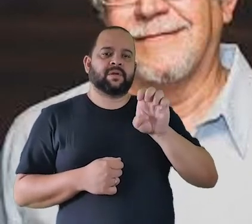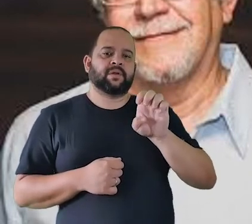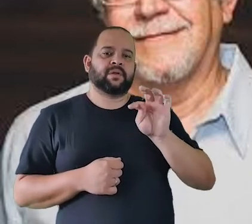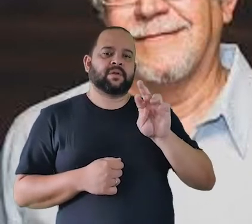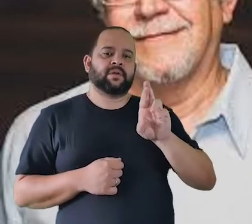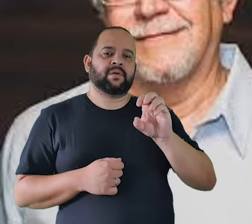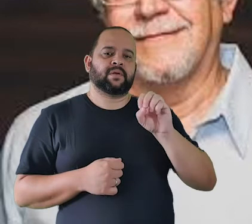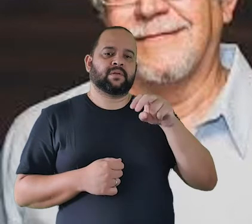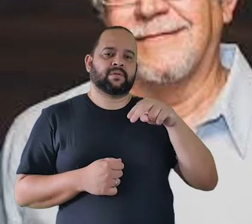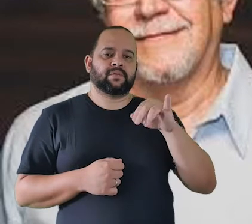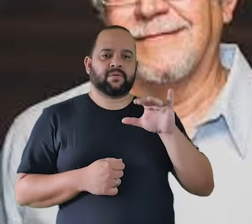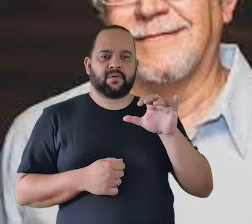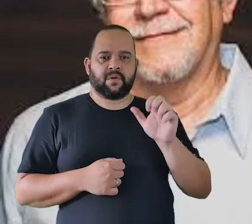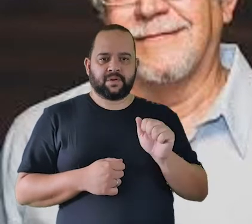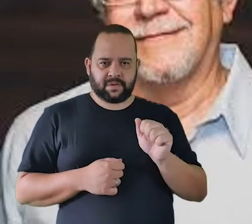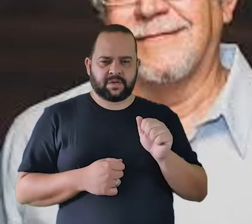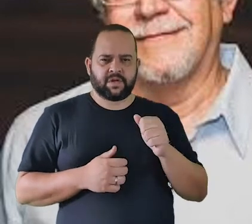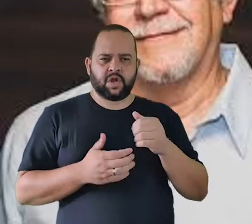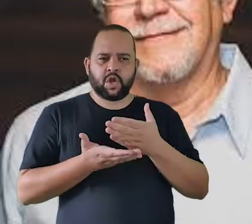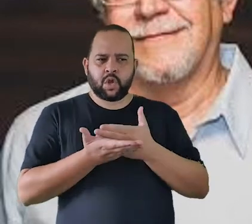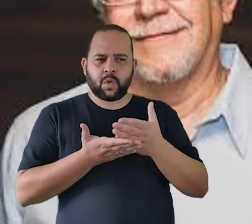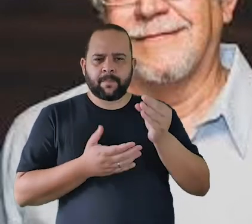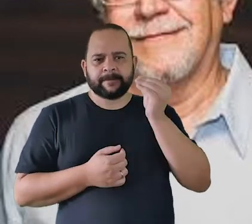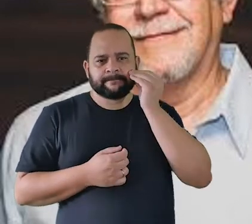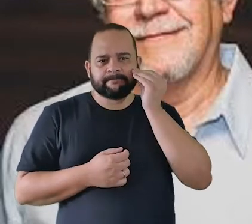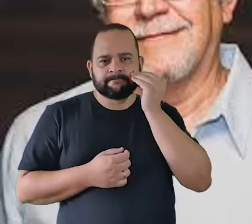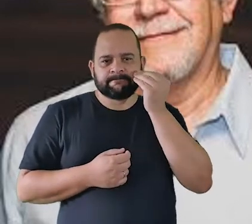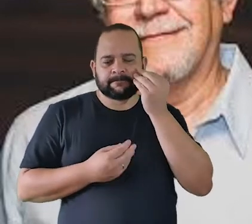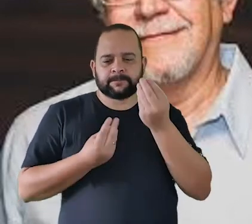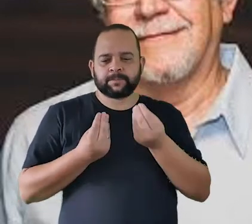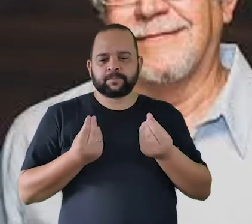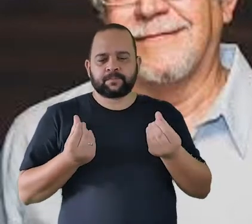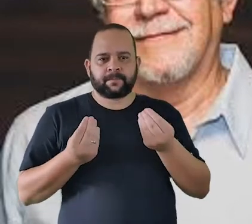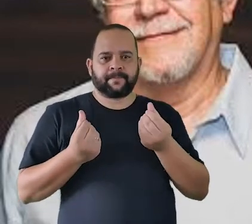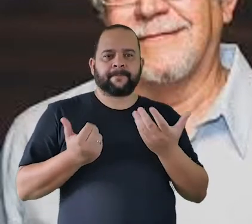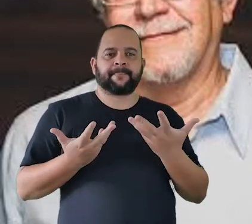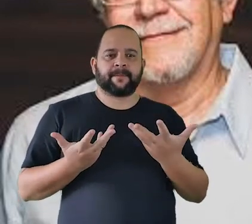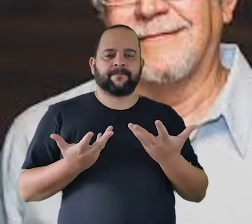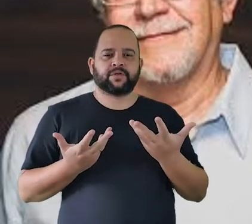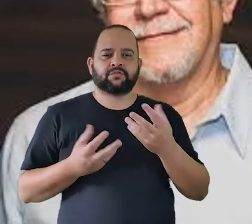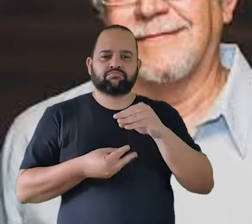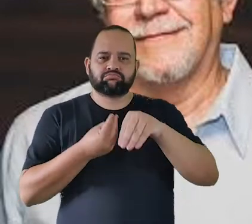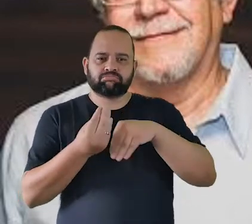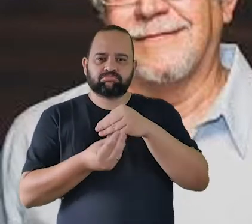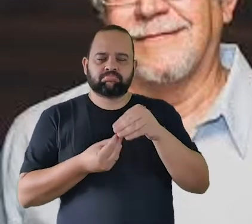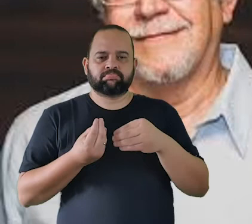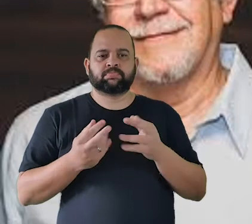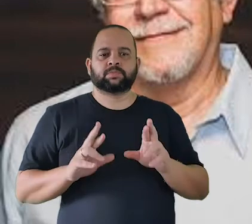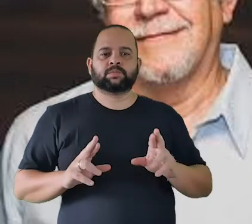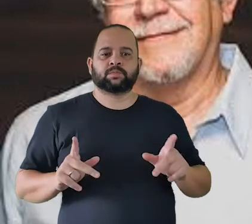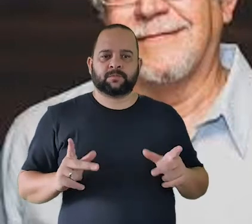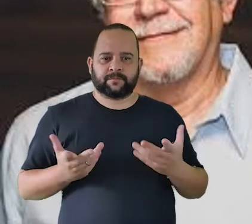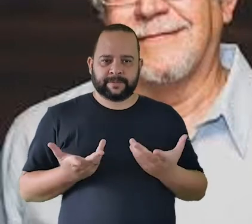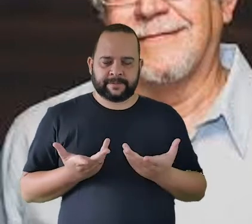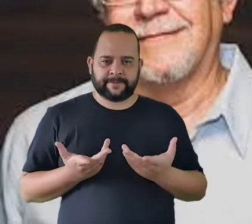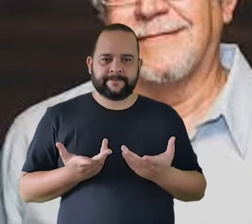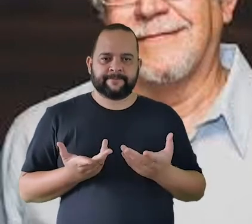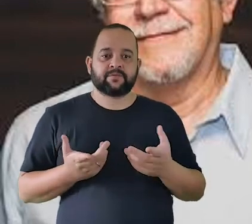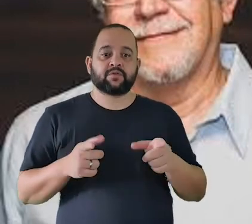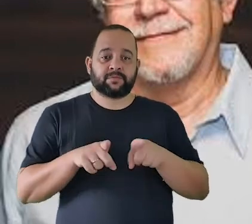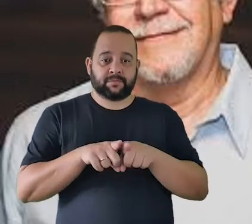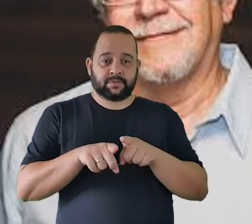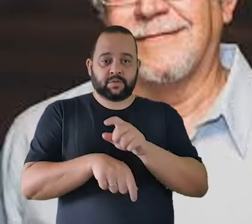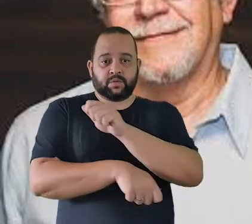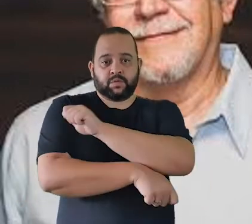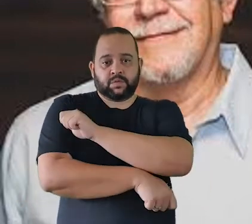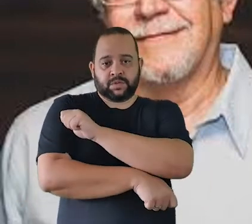vanguarda do momento com a música mais experimental que tinha principalmente com os